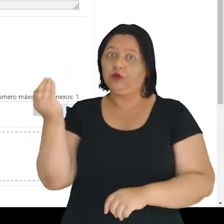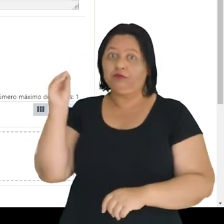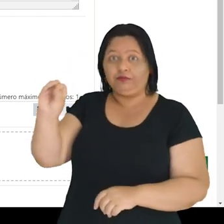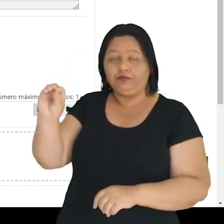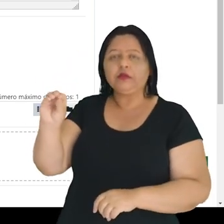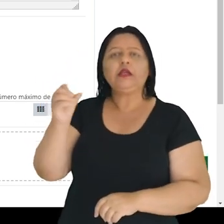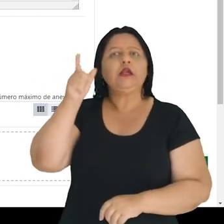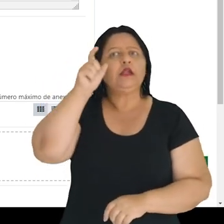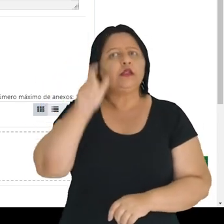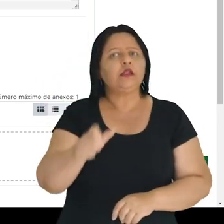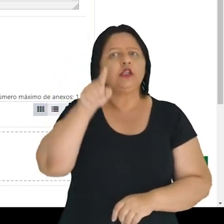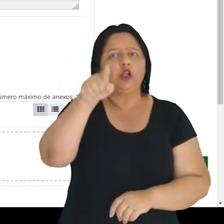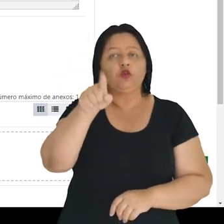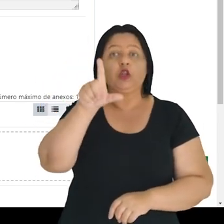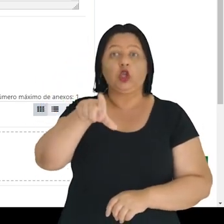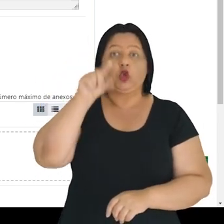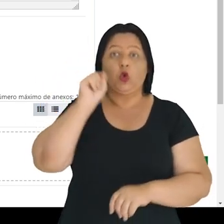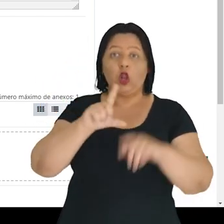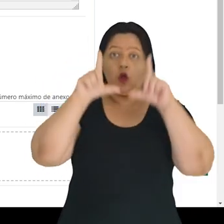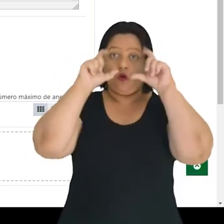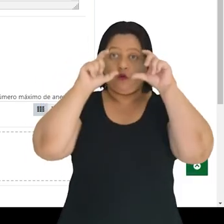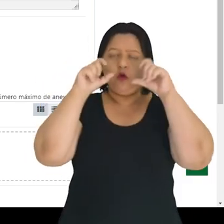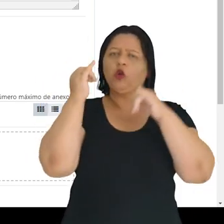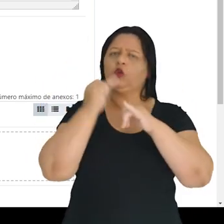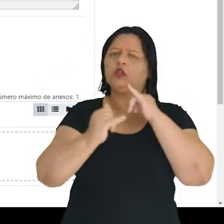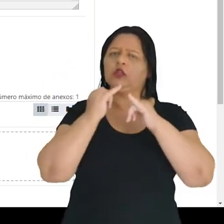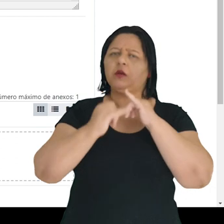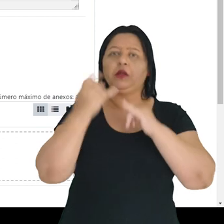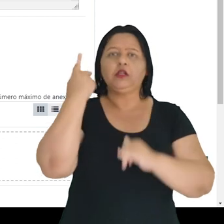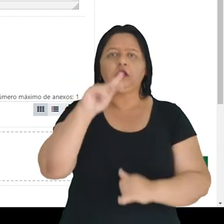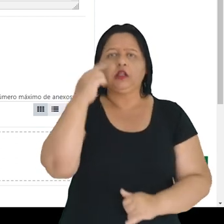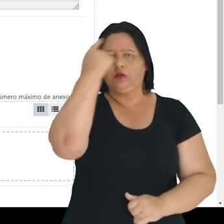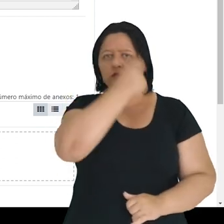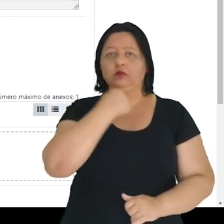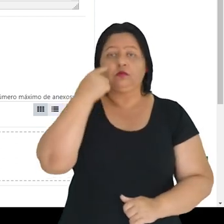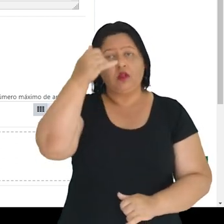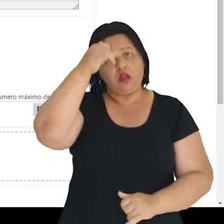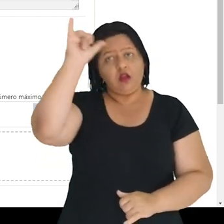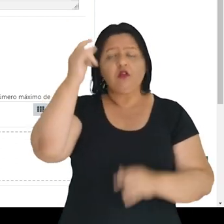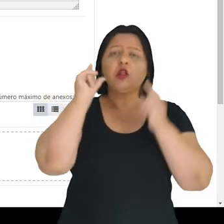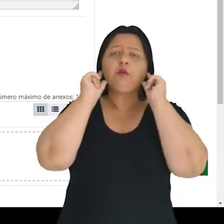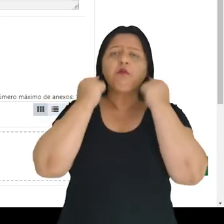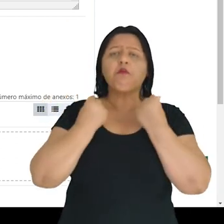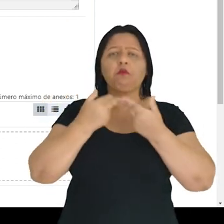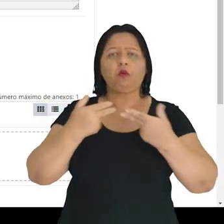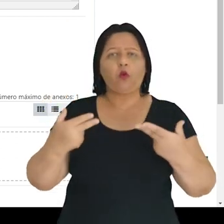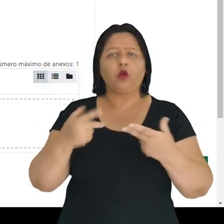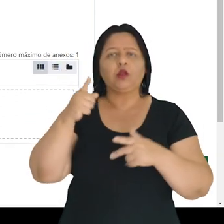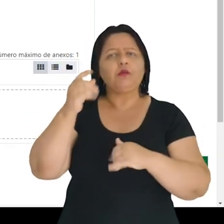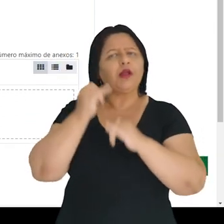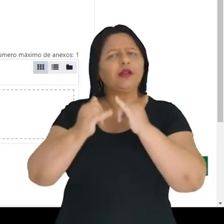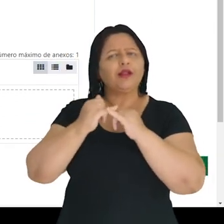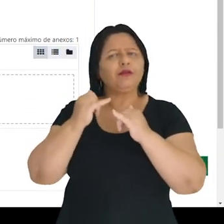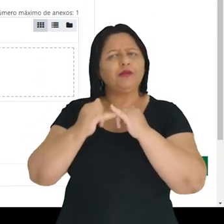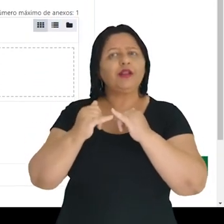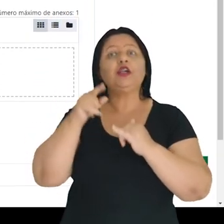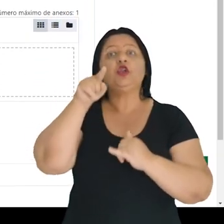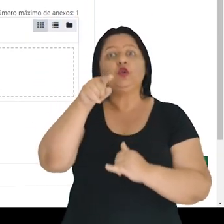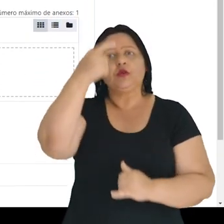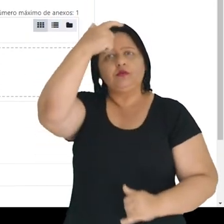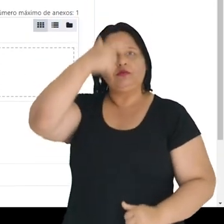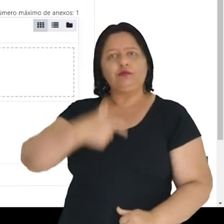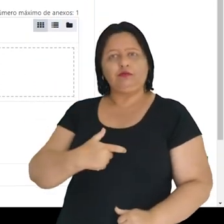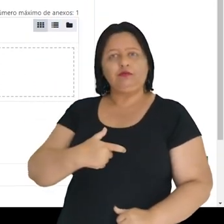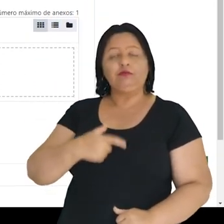muito interessante que você selecione uma imagem aproximada de rosto, sem adereços, para que fique a